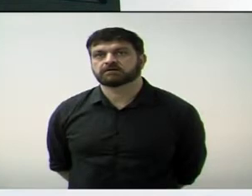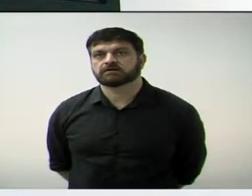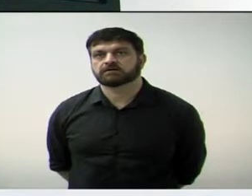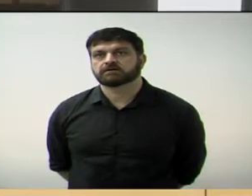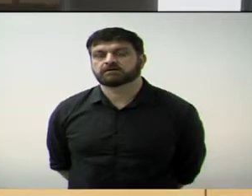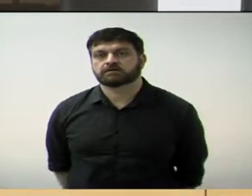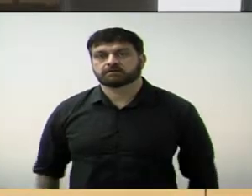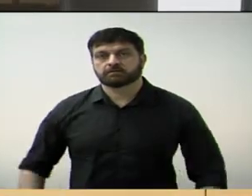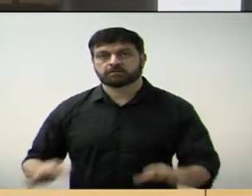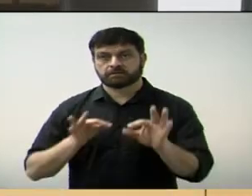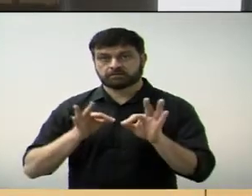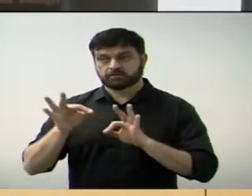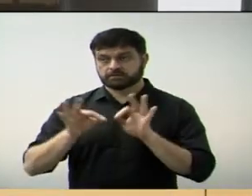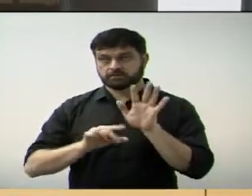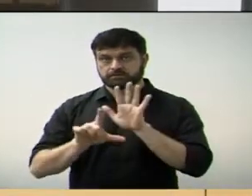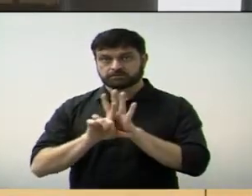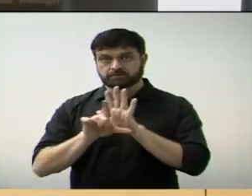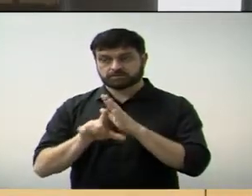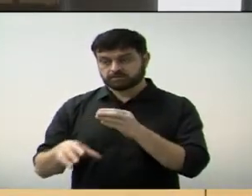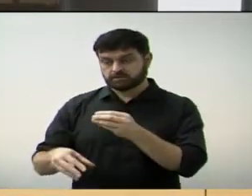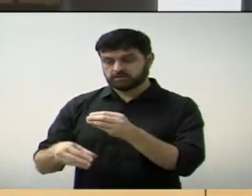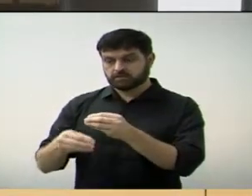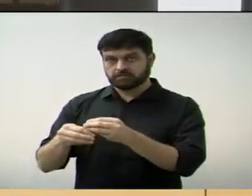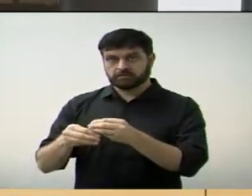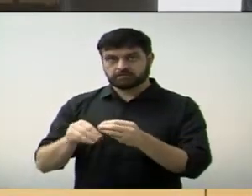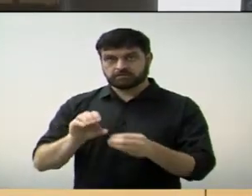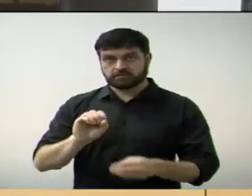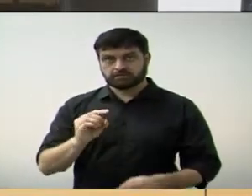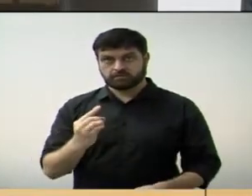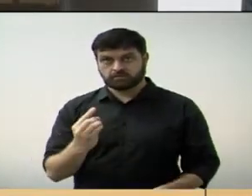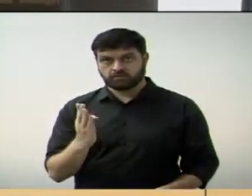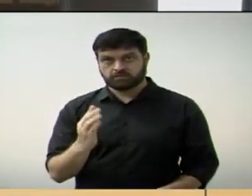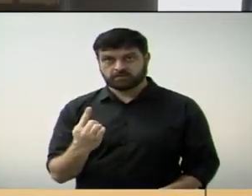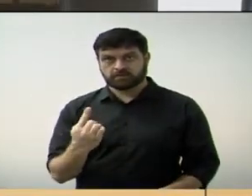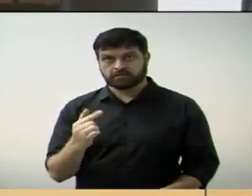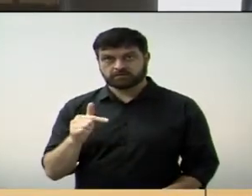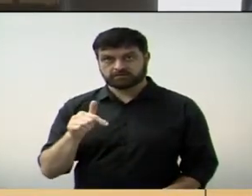O projeto de lei complementar 01 de 2017